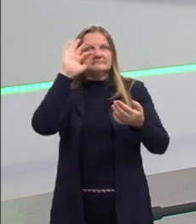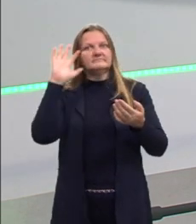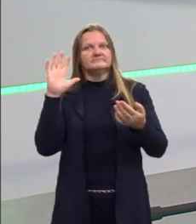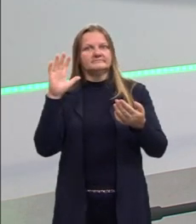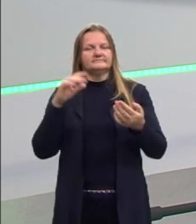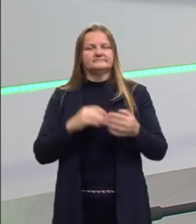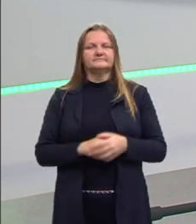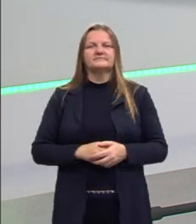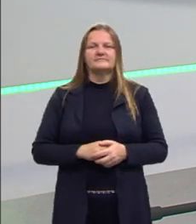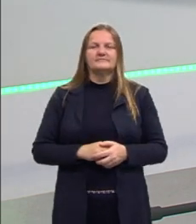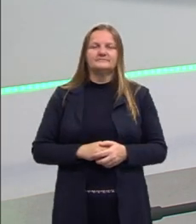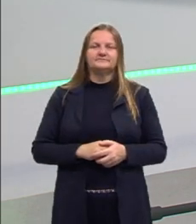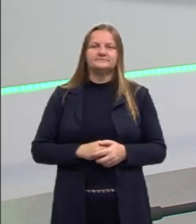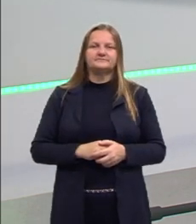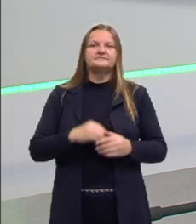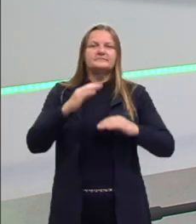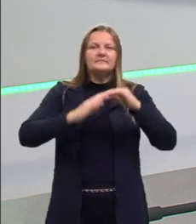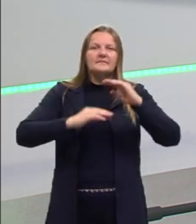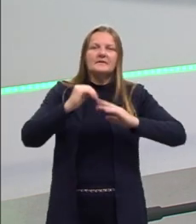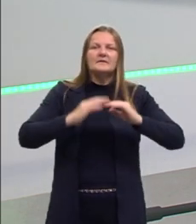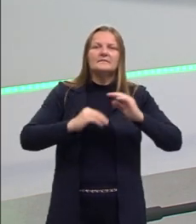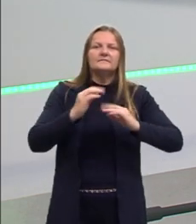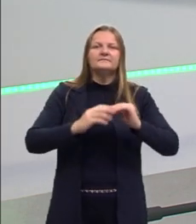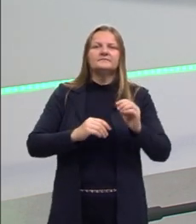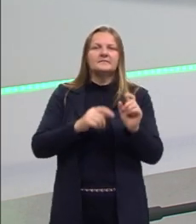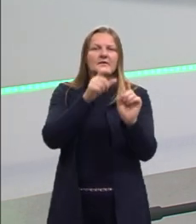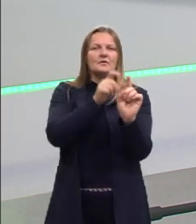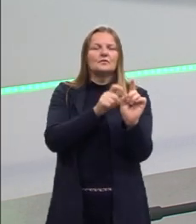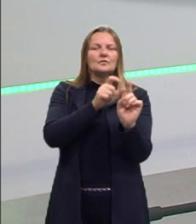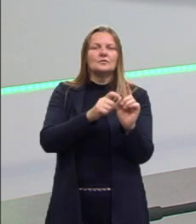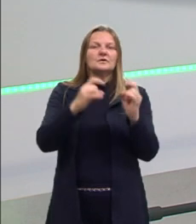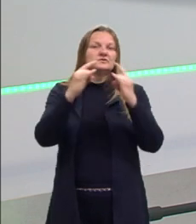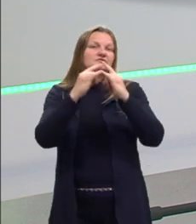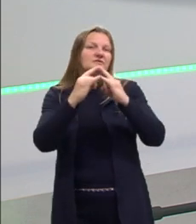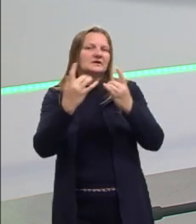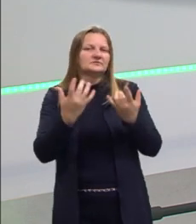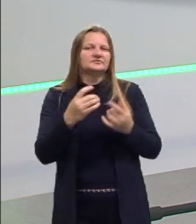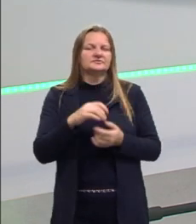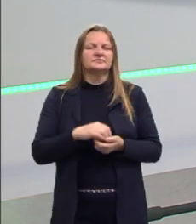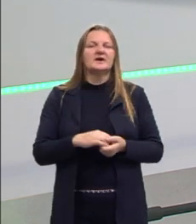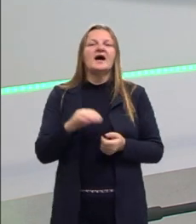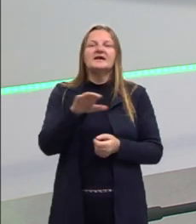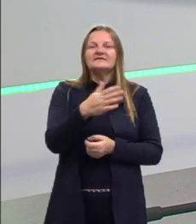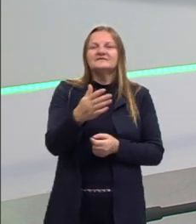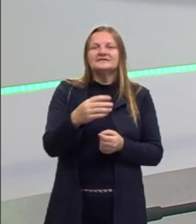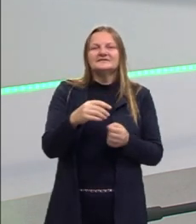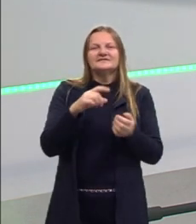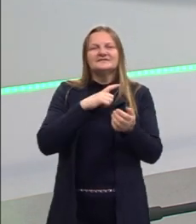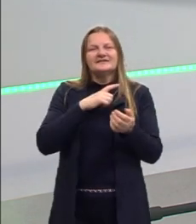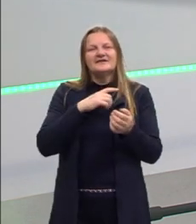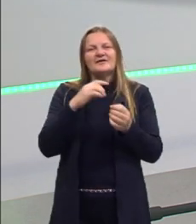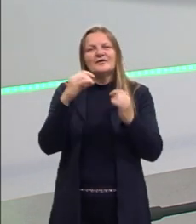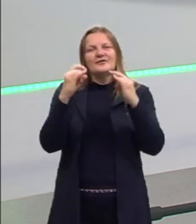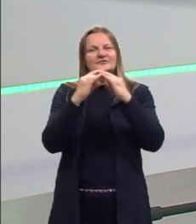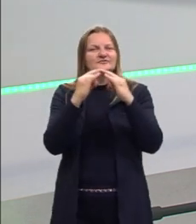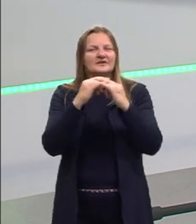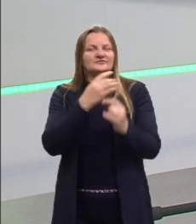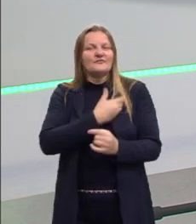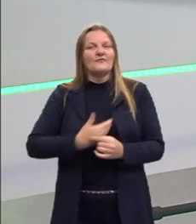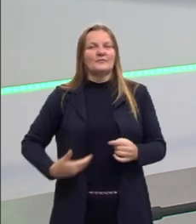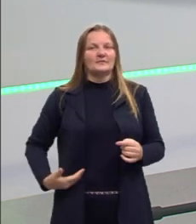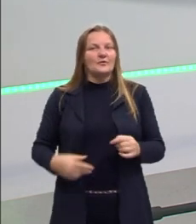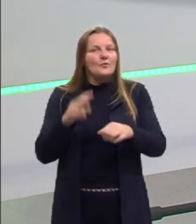minúcia. Ah, vai ser executado pelo órgão tal. E aí quase sempre a gente bate em alguma tecla de algum órgão do governo.